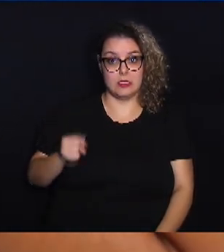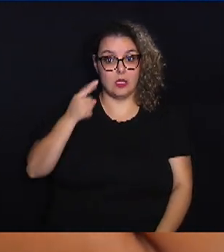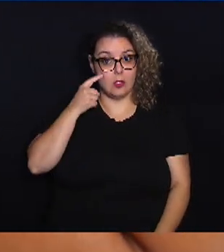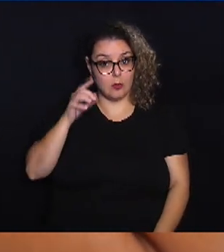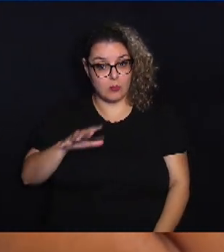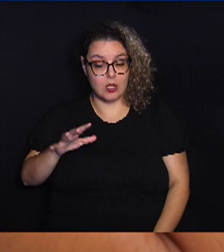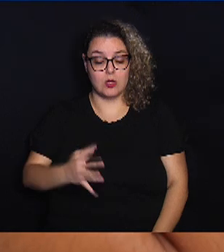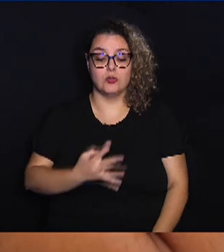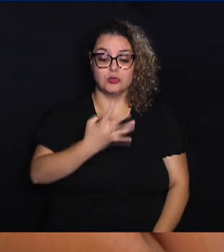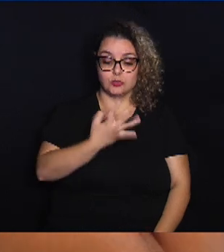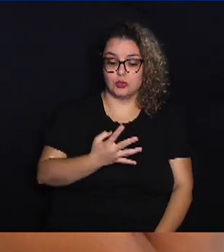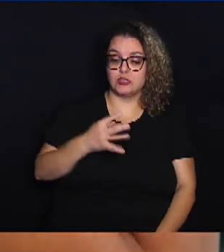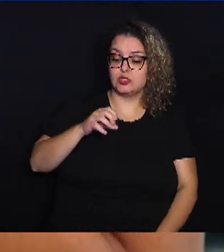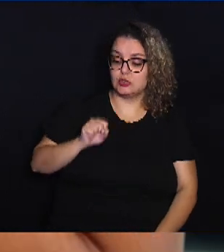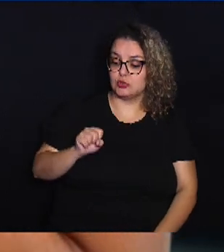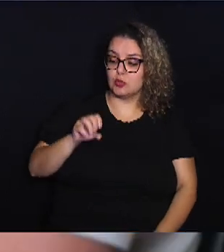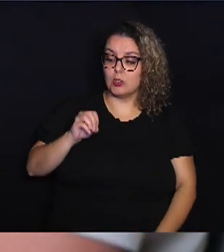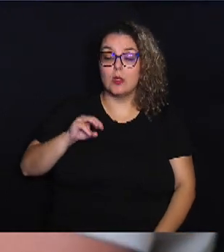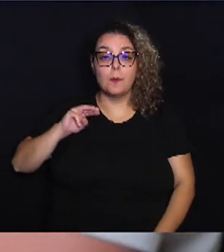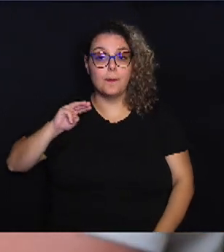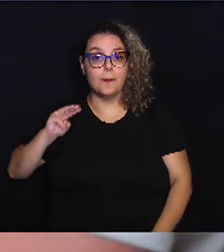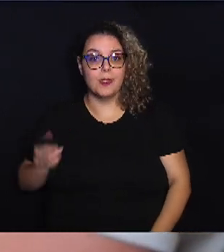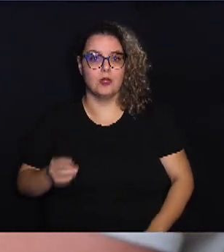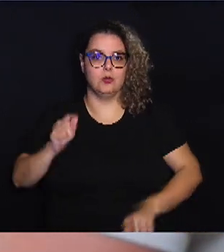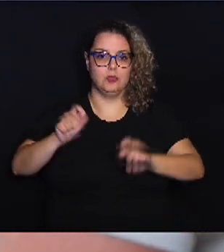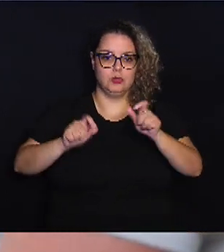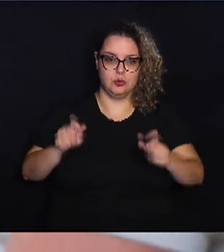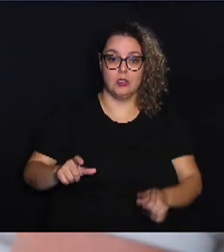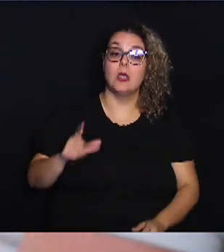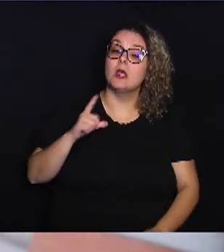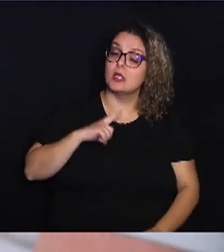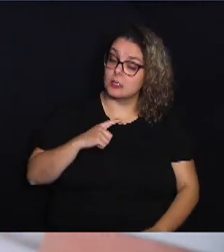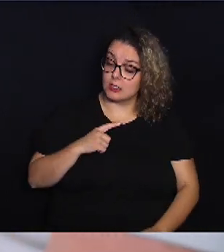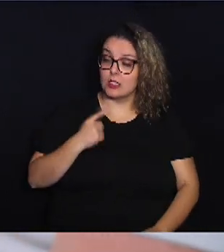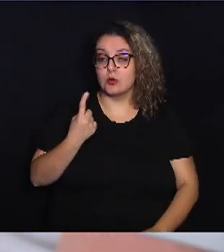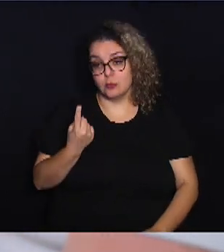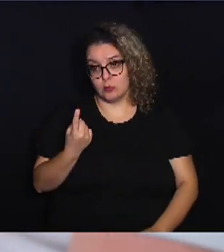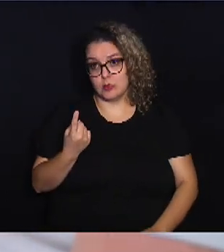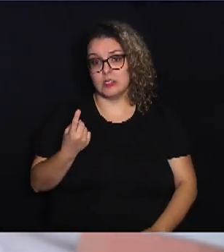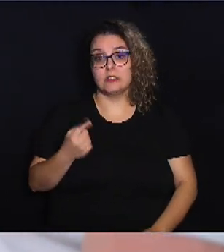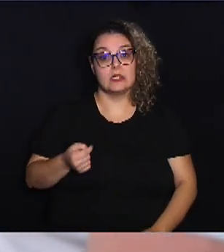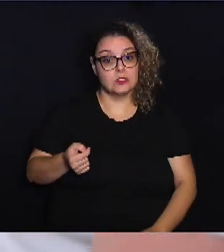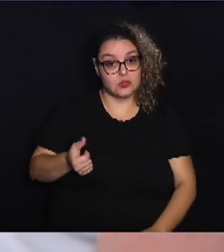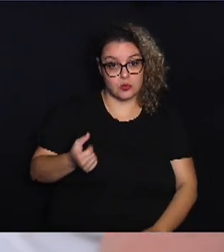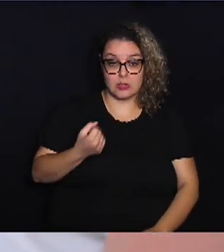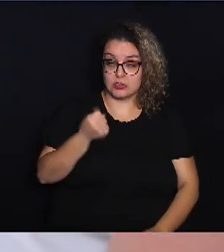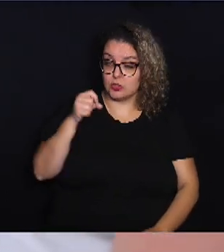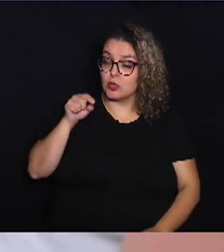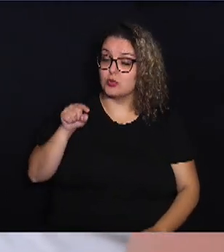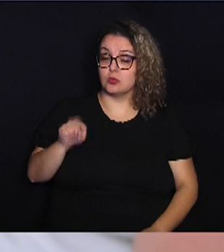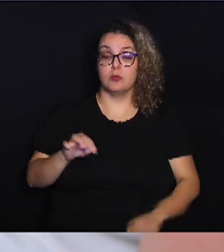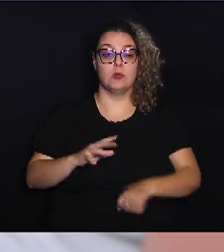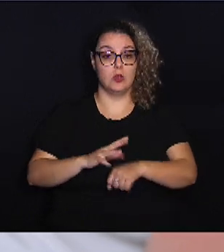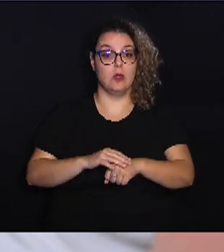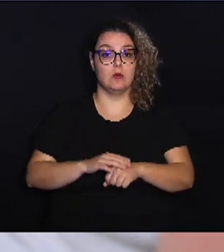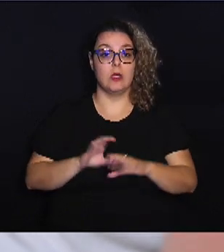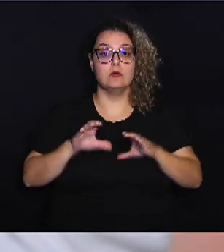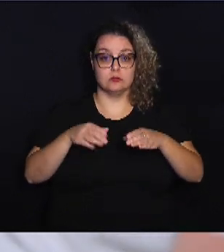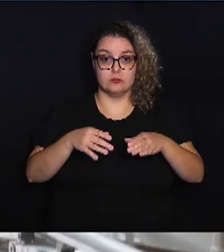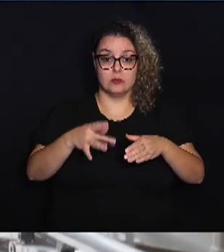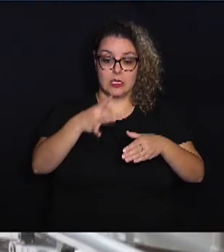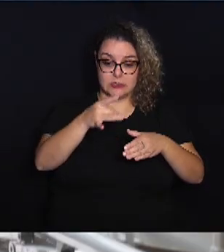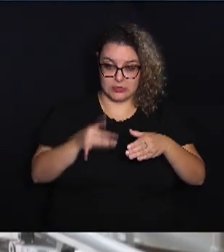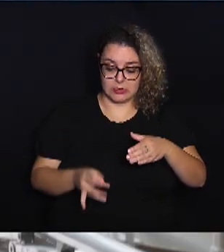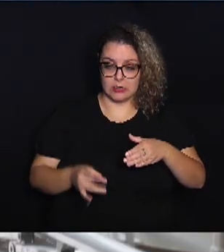480 milhões de pessoas tenham uma das quase 8 mil doenças classificadas como